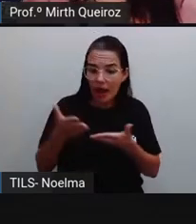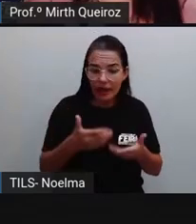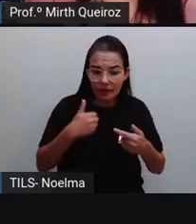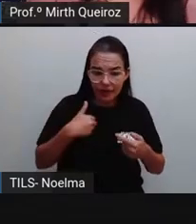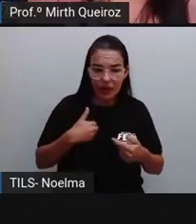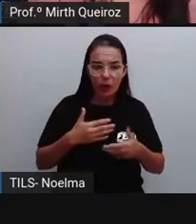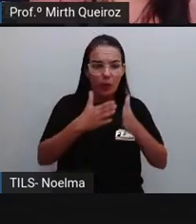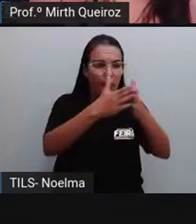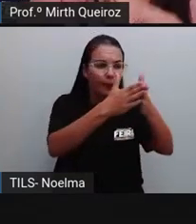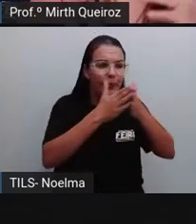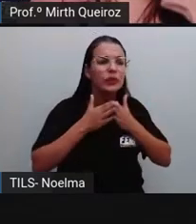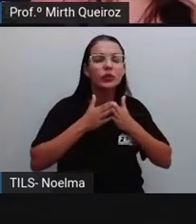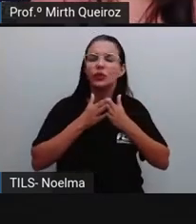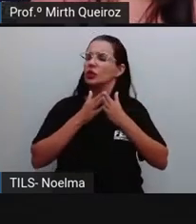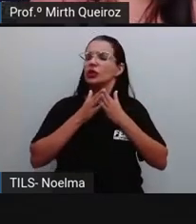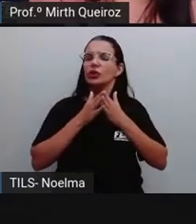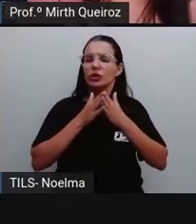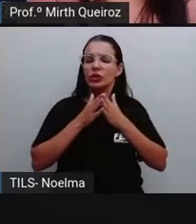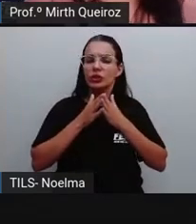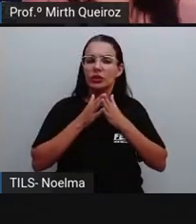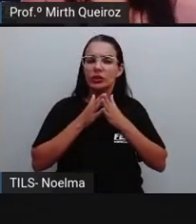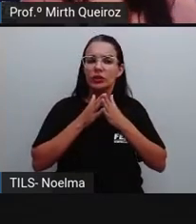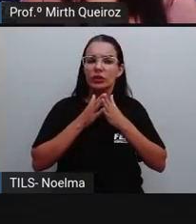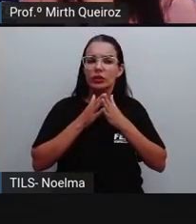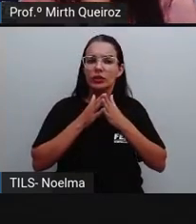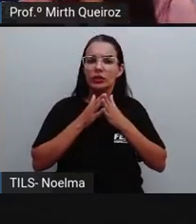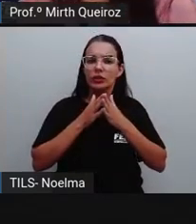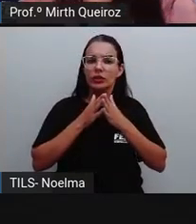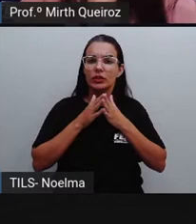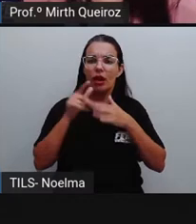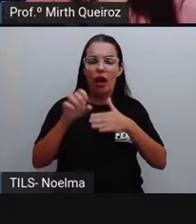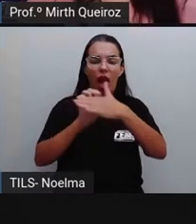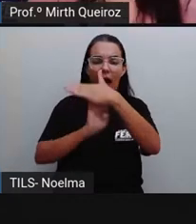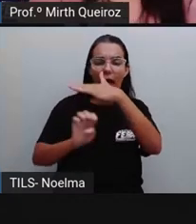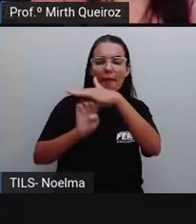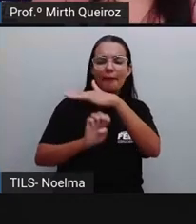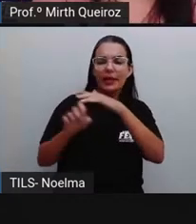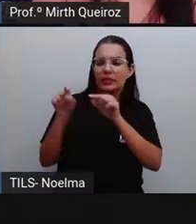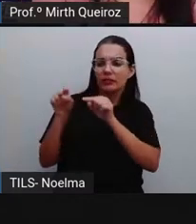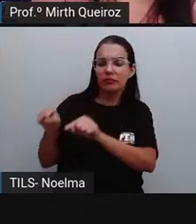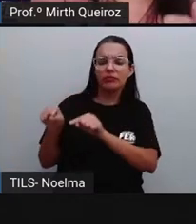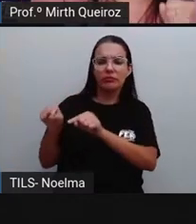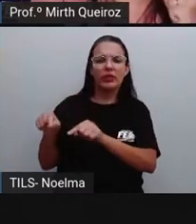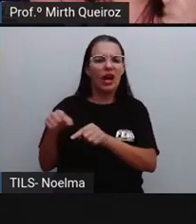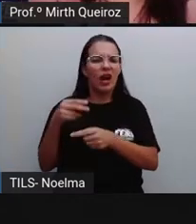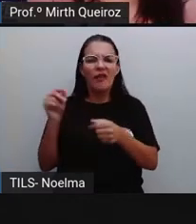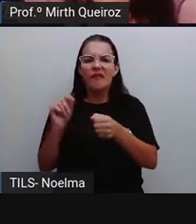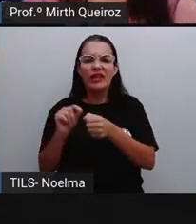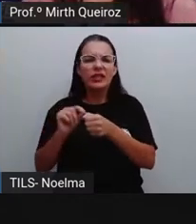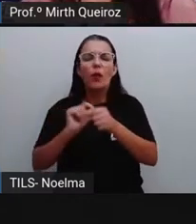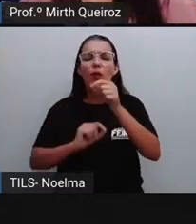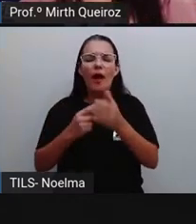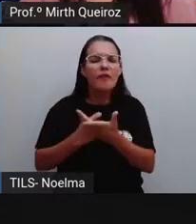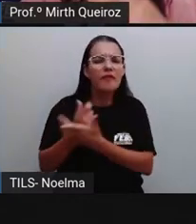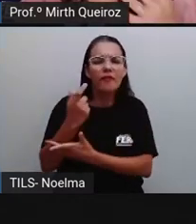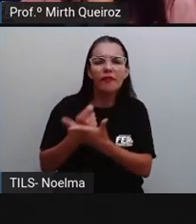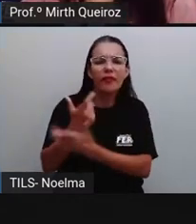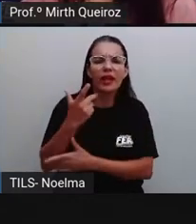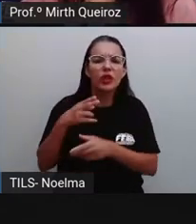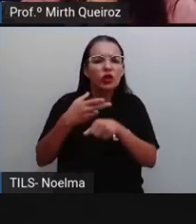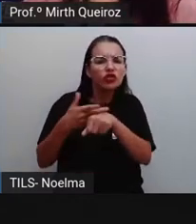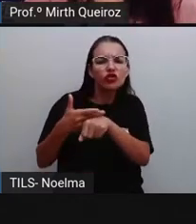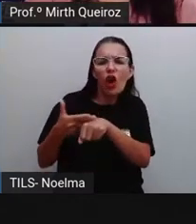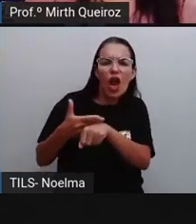a vossa empresa, a venda de um